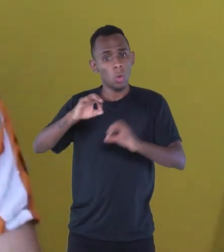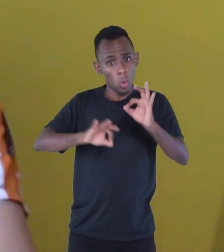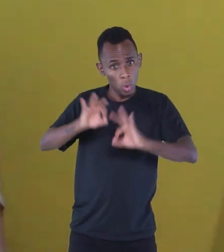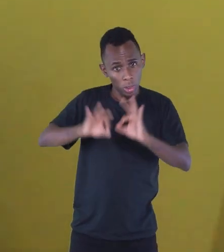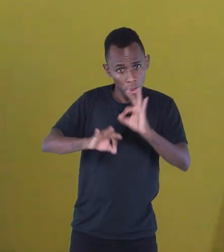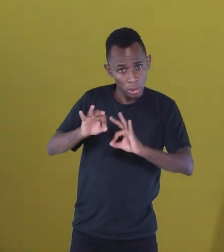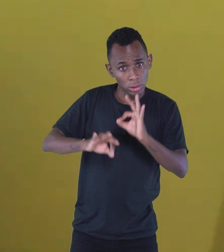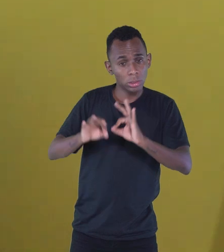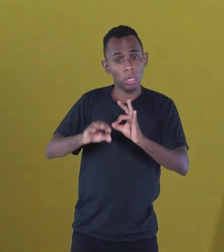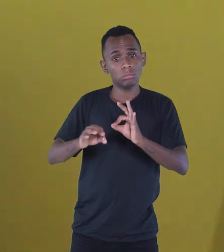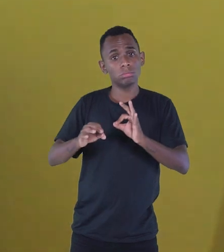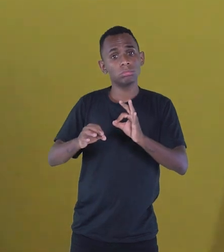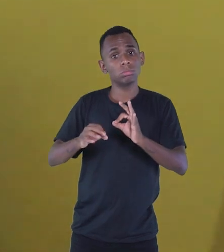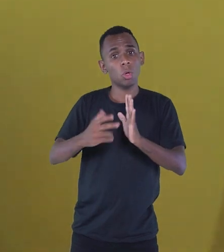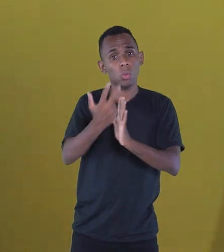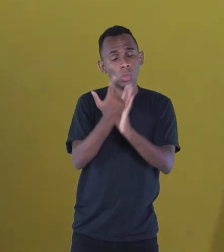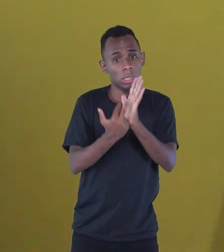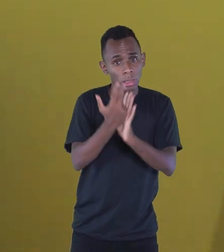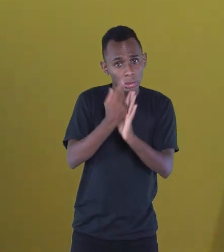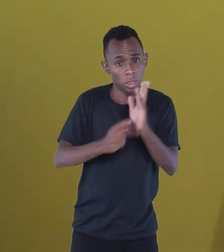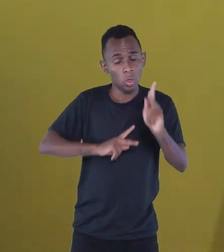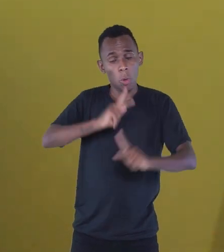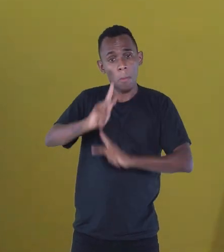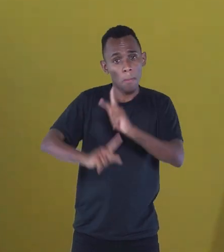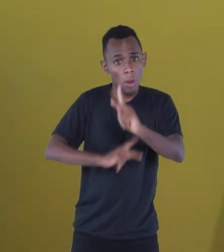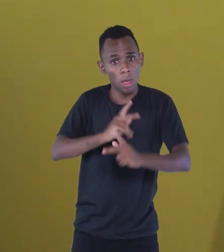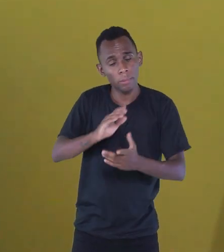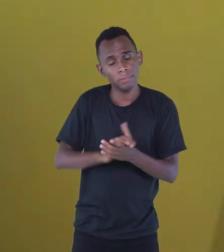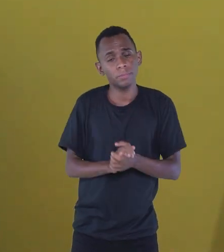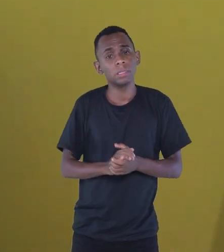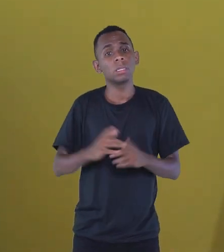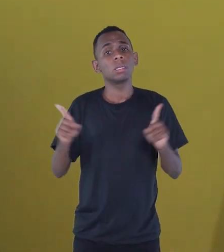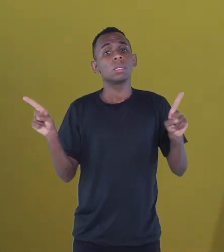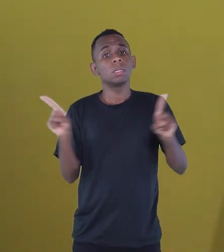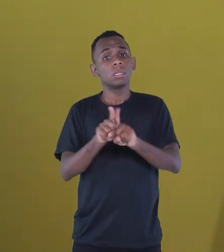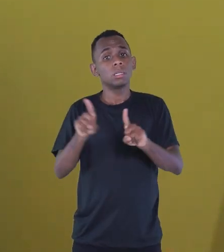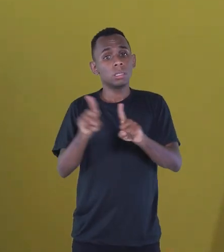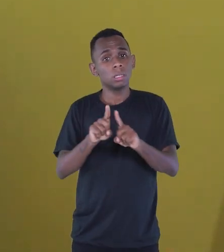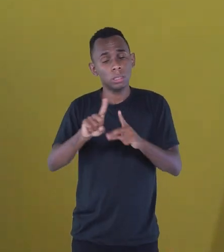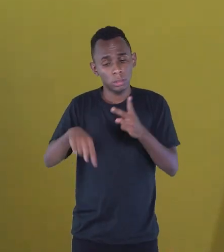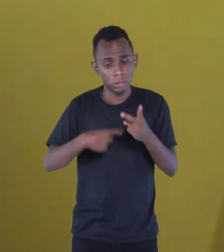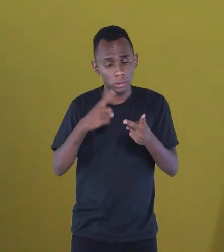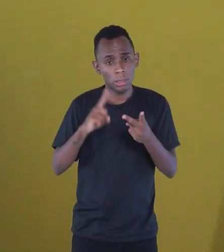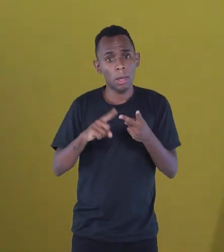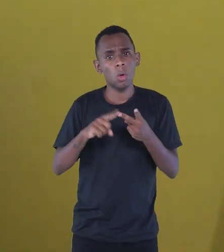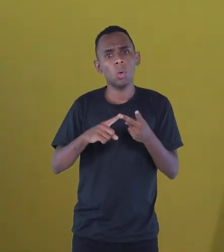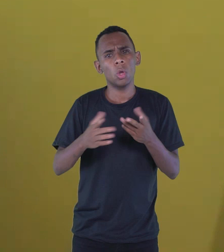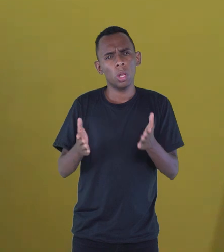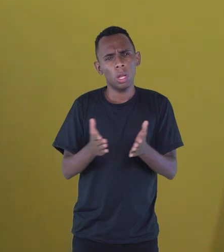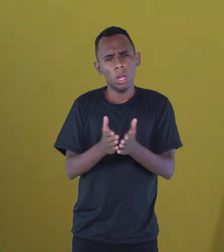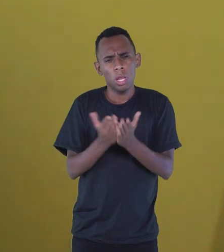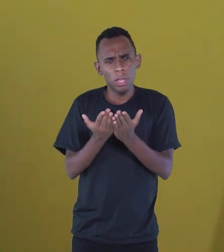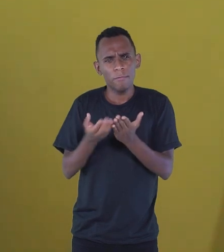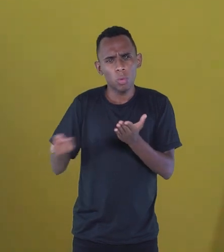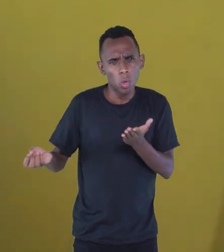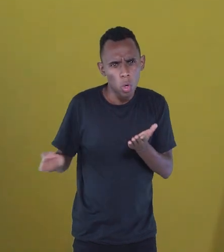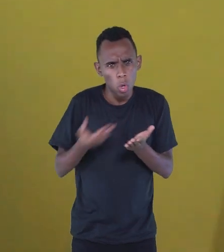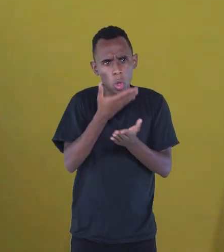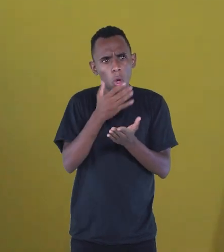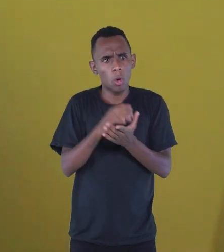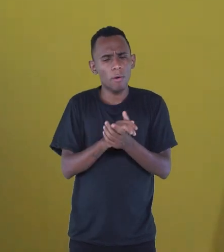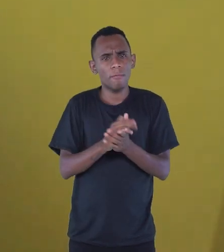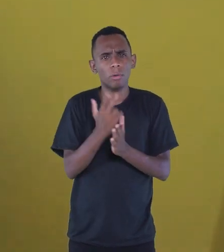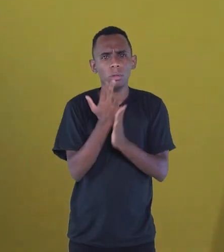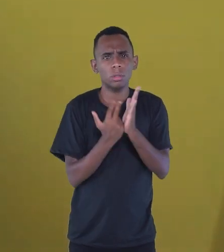e outros seus aqui, e também do livro mais recente, que quem fez o